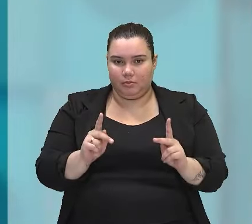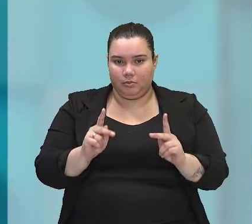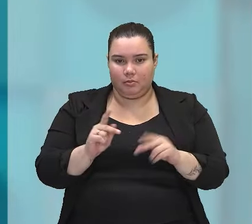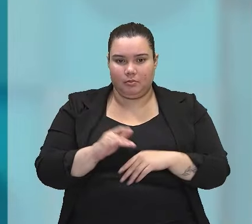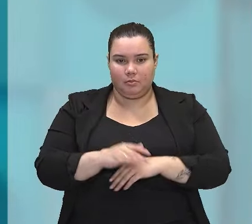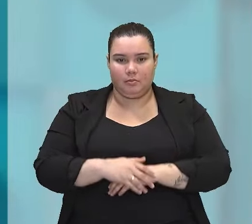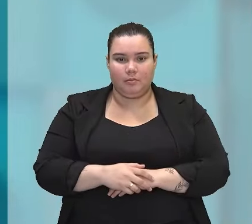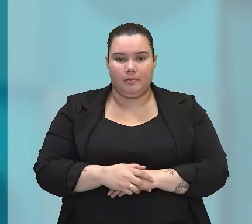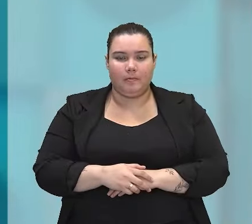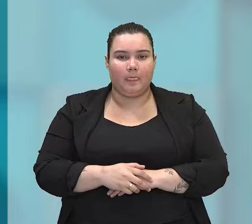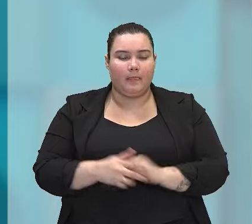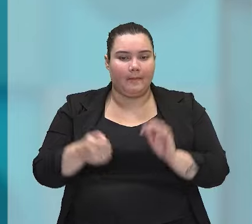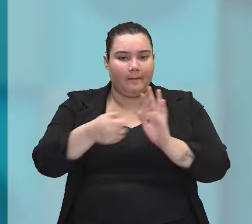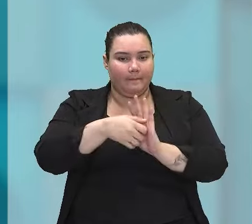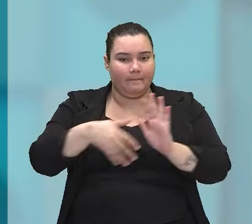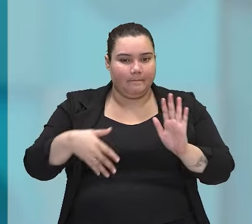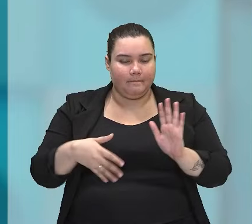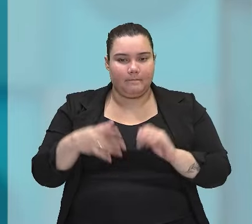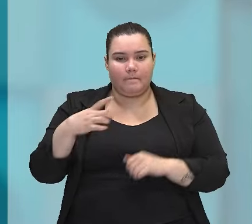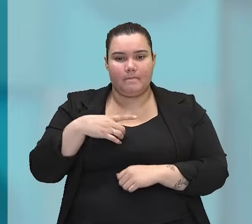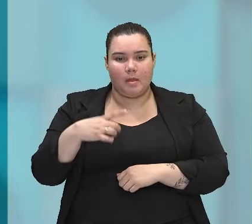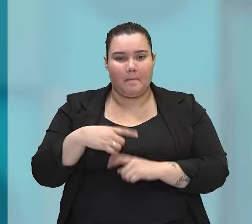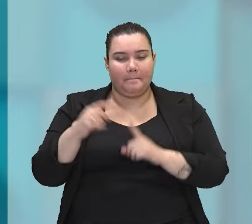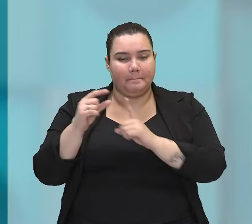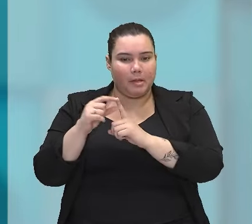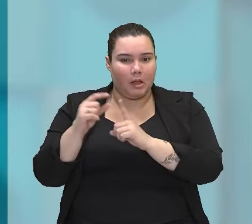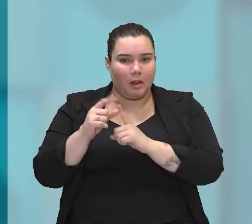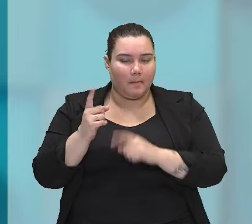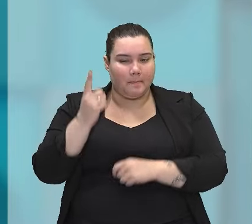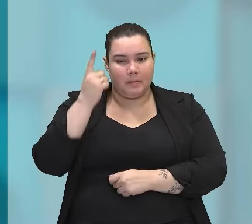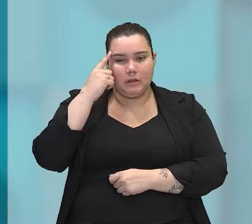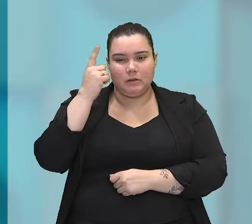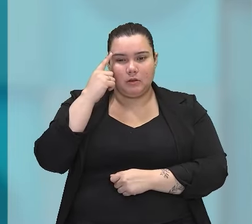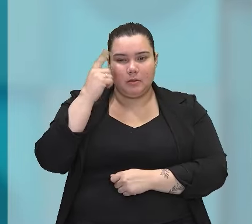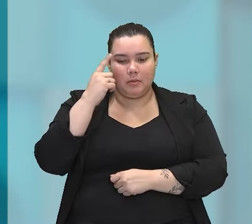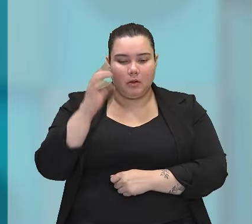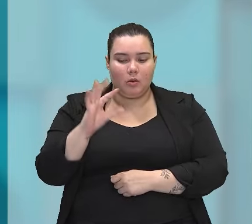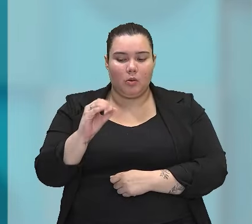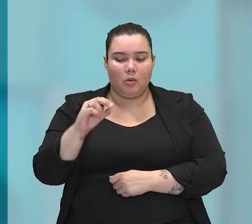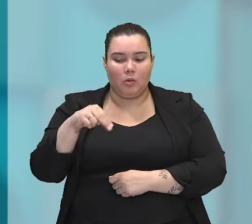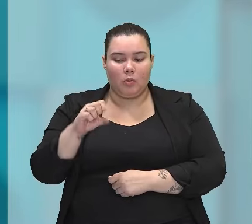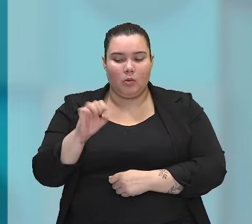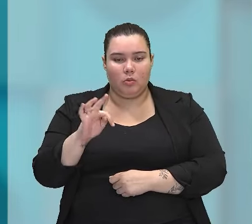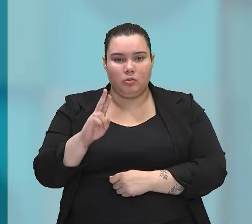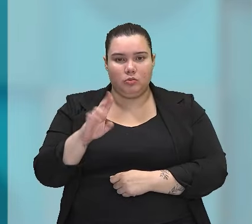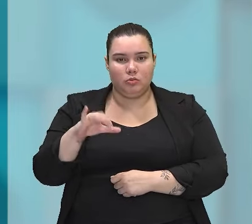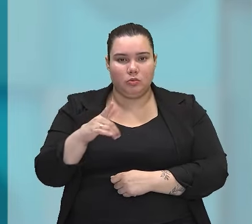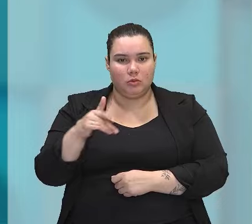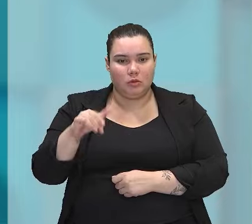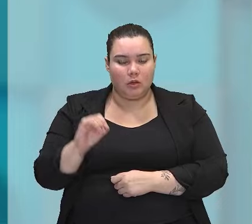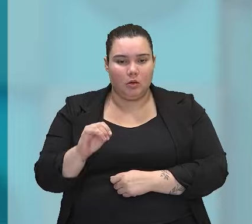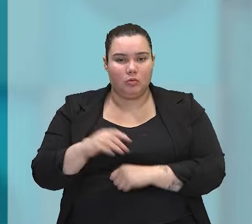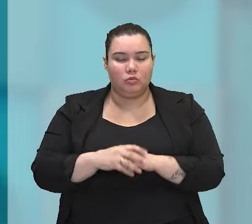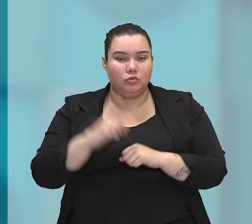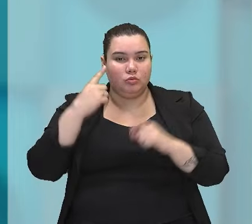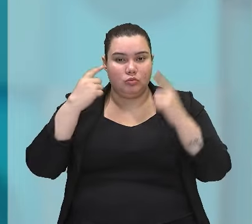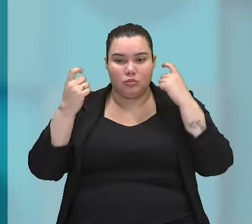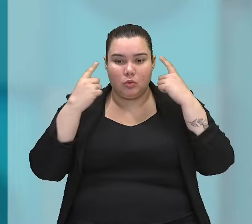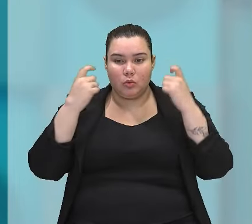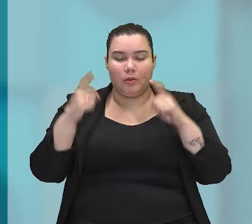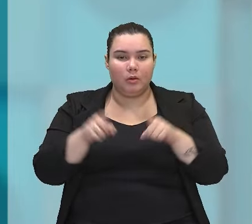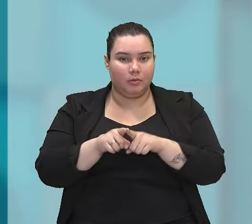Dentre as figuras de linguagem, nós vamos ter a de palavra, pensamento, construção, as sonoras. Percebam que,